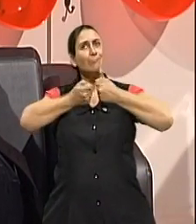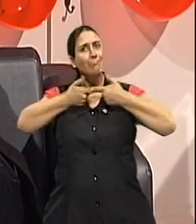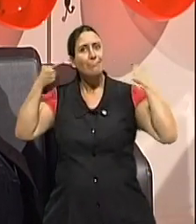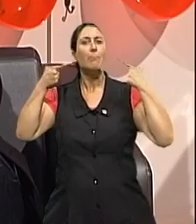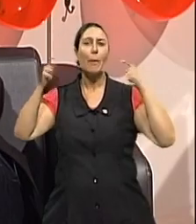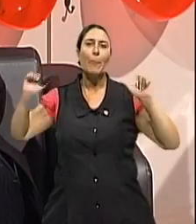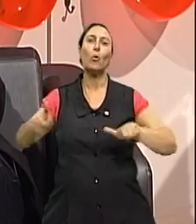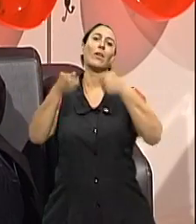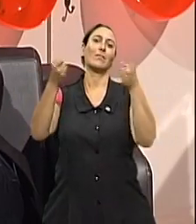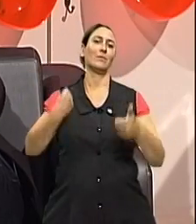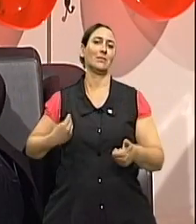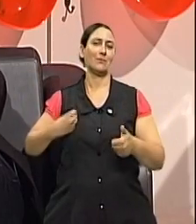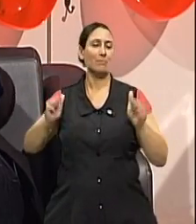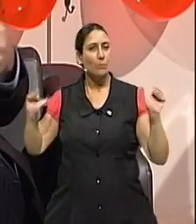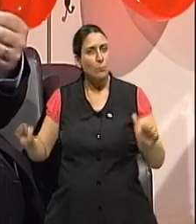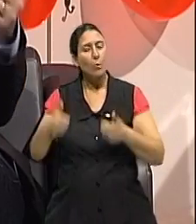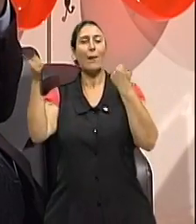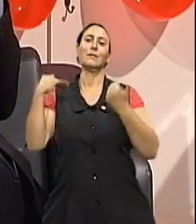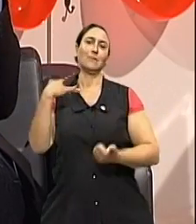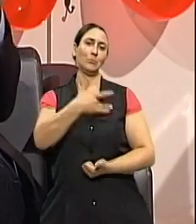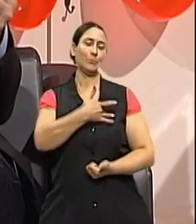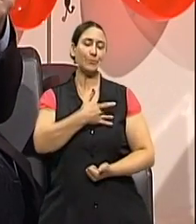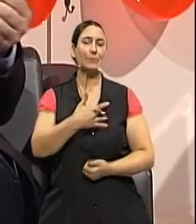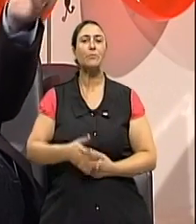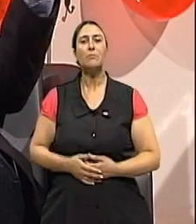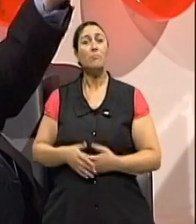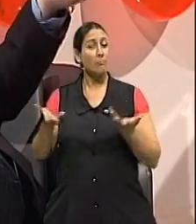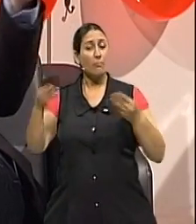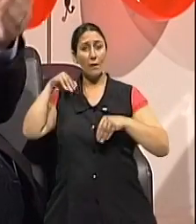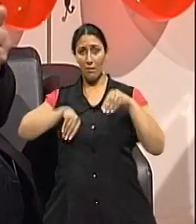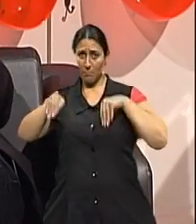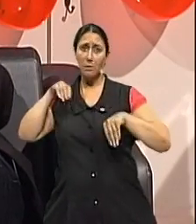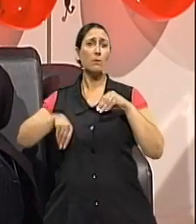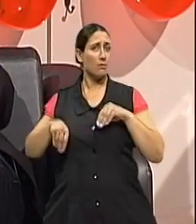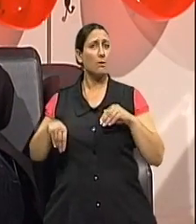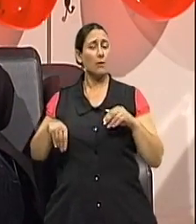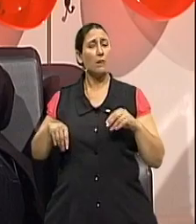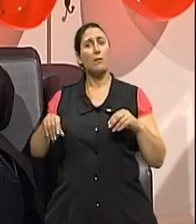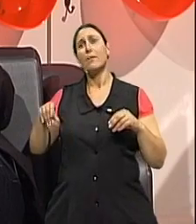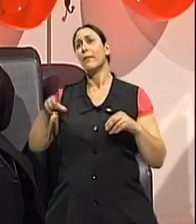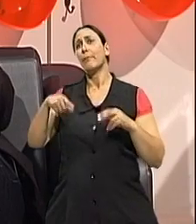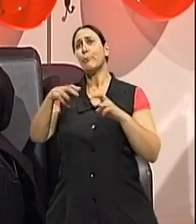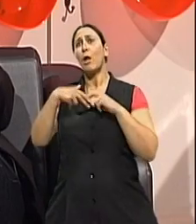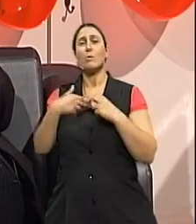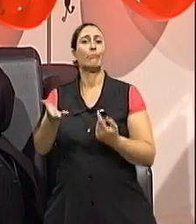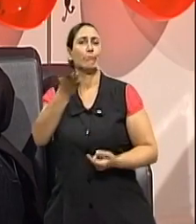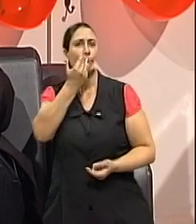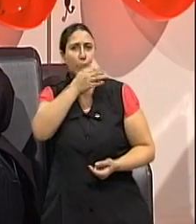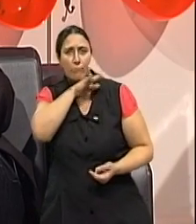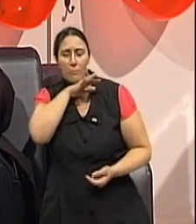precisa te reencontrar. Então, a depressão, ela traz, sim, uma mal alimentação, ela traz, sim,